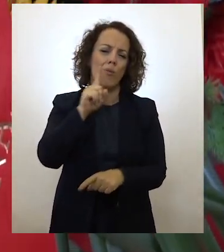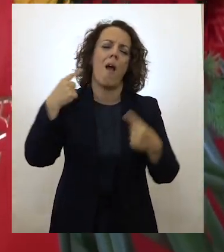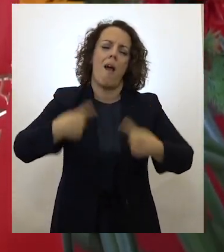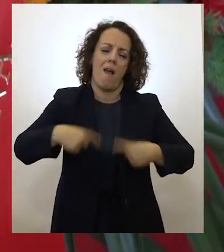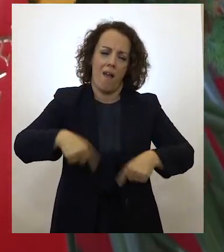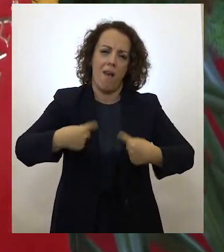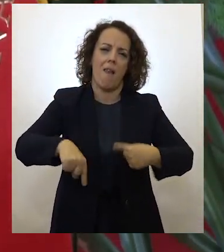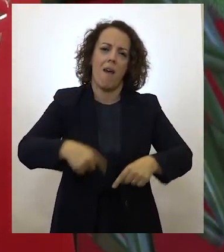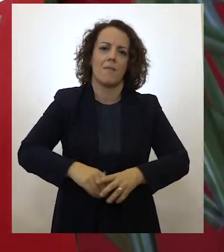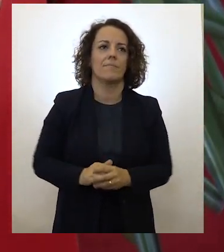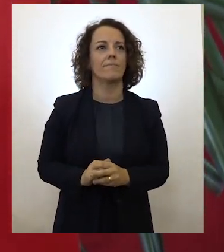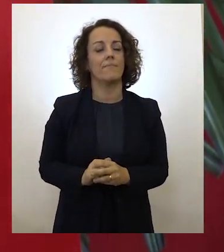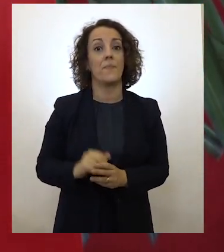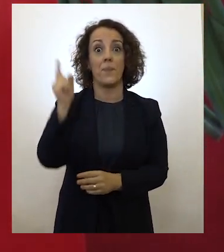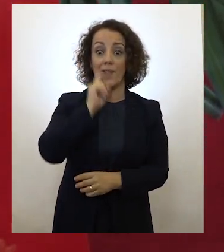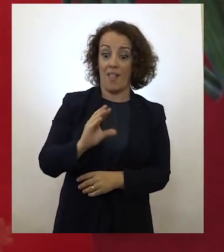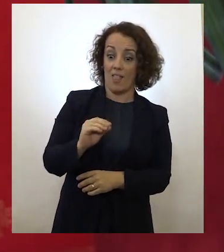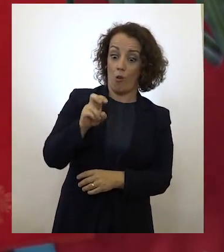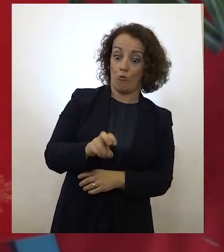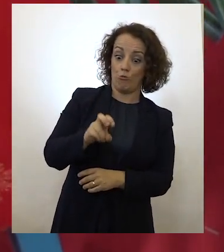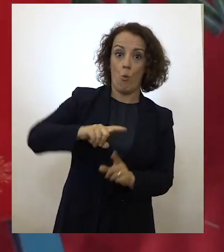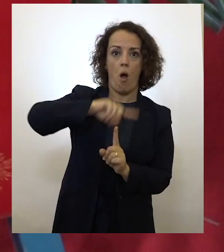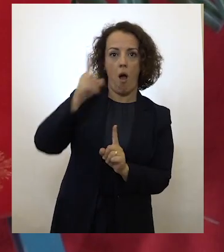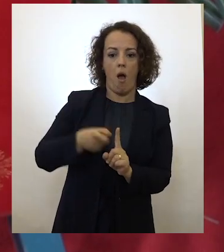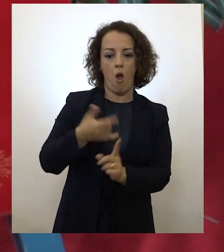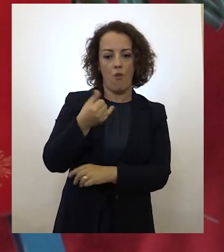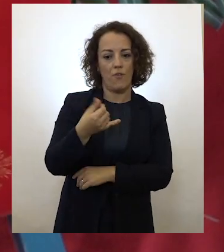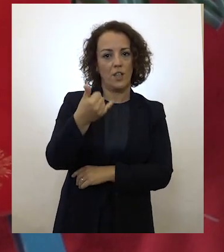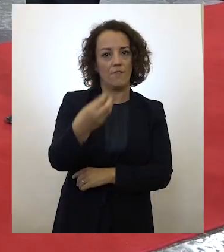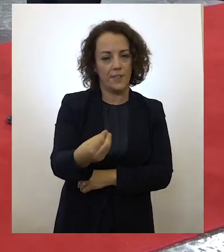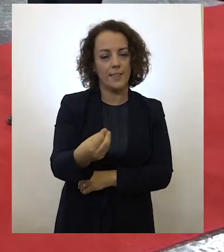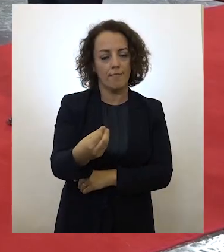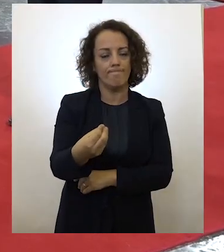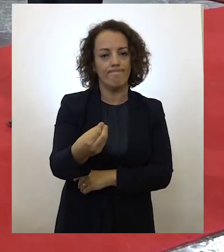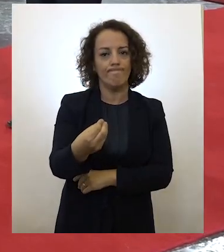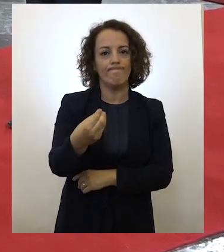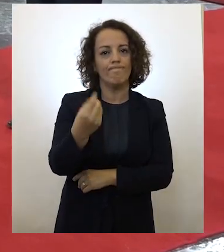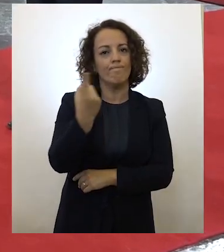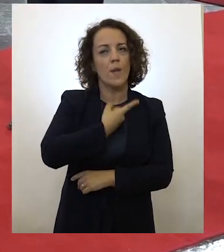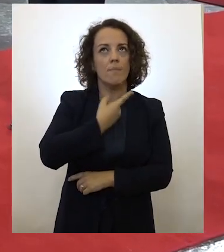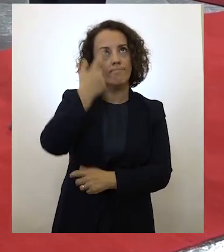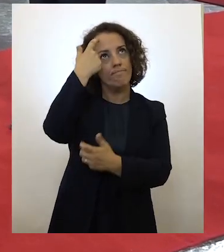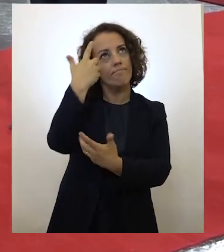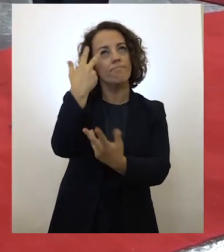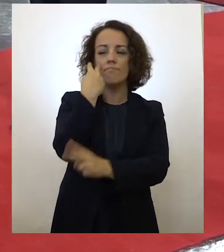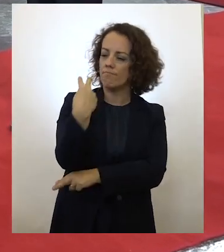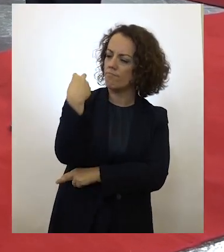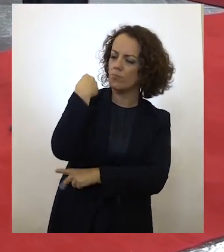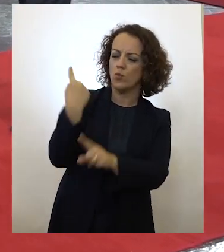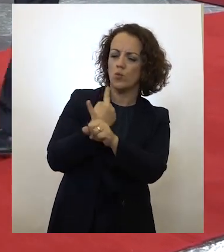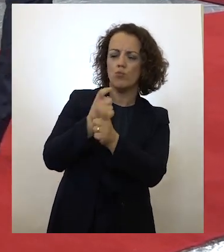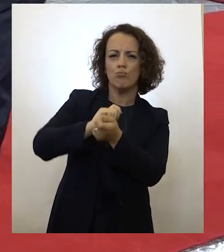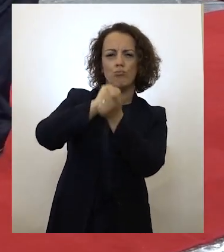O 10 de junho de 2020 fica a dever-lhe o lembrar-nos o que mudou